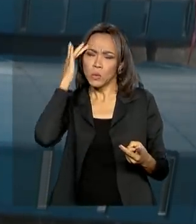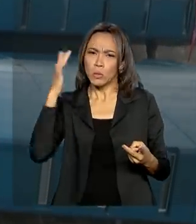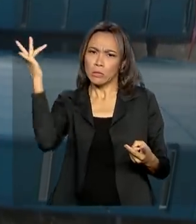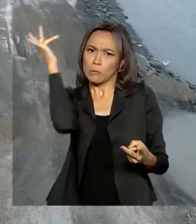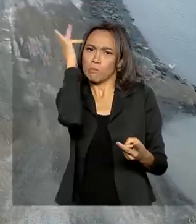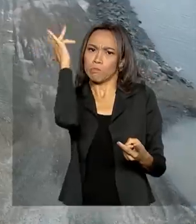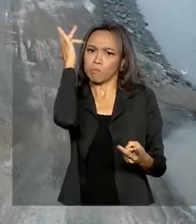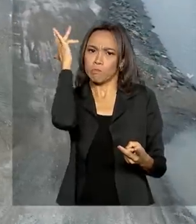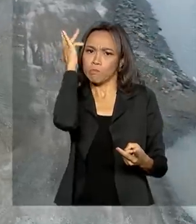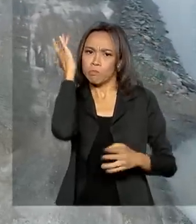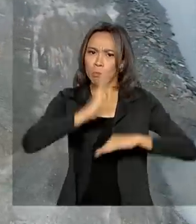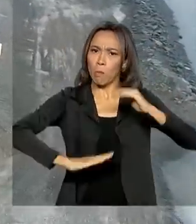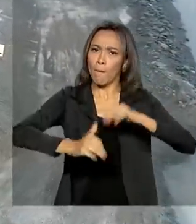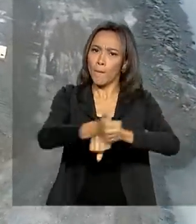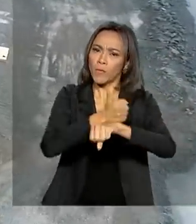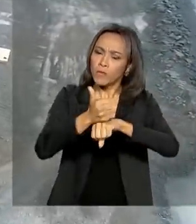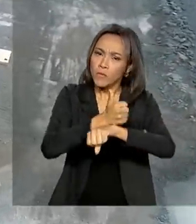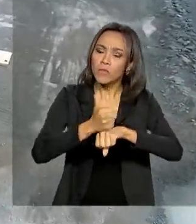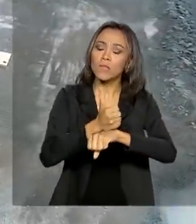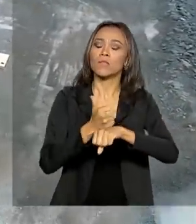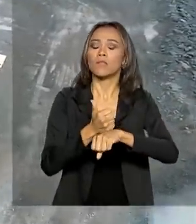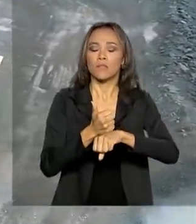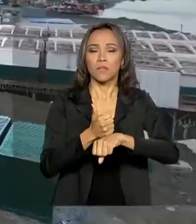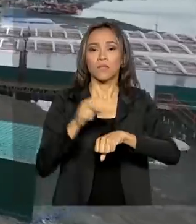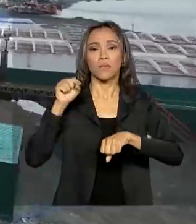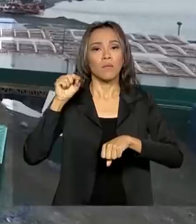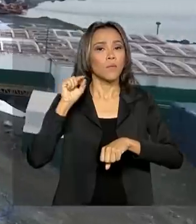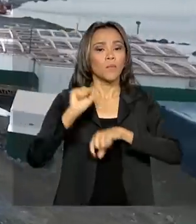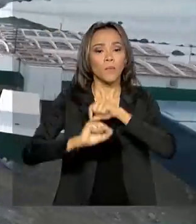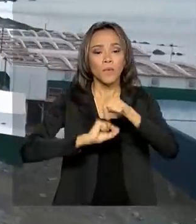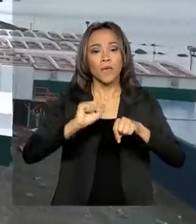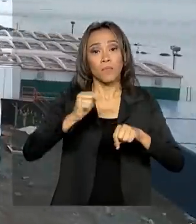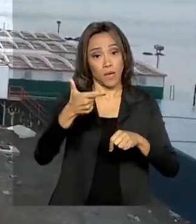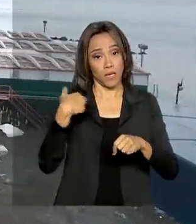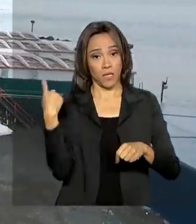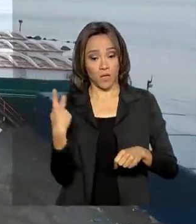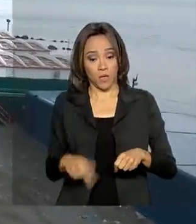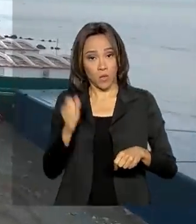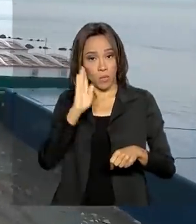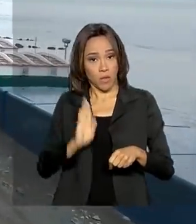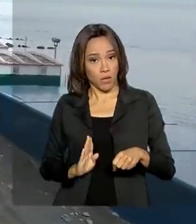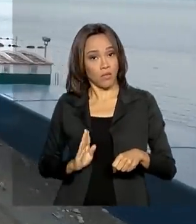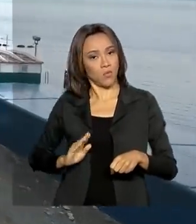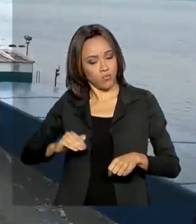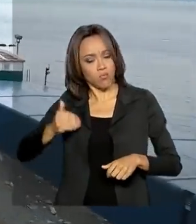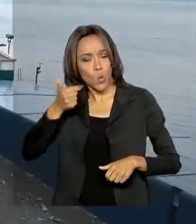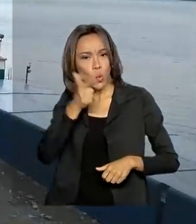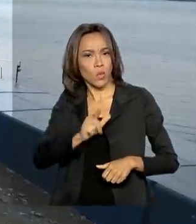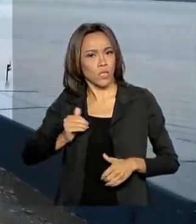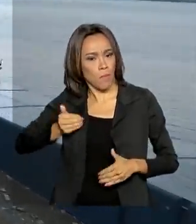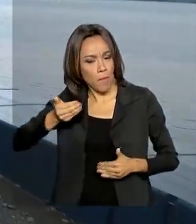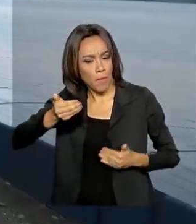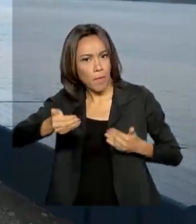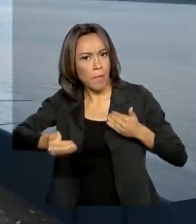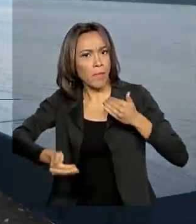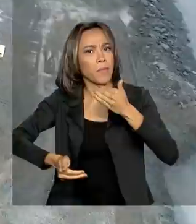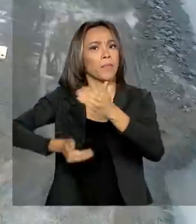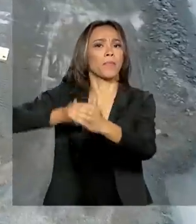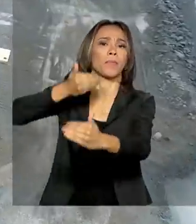capacitada para desenvolver e a fazer com que o nosso país avance cada vez mais. O Brasil e todos os